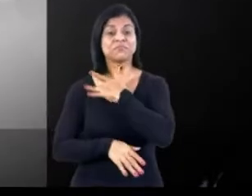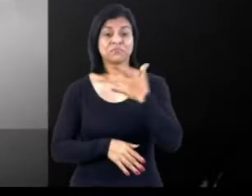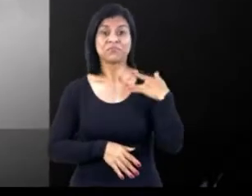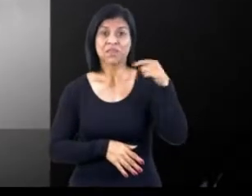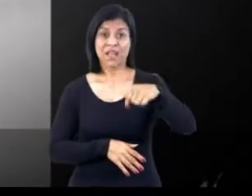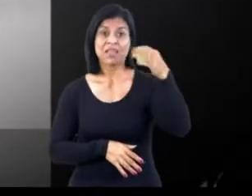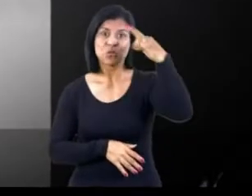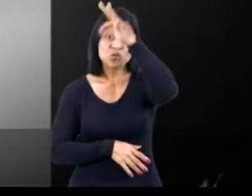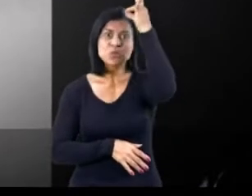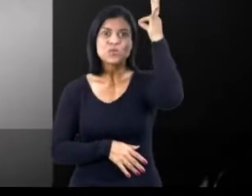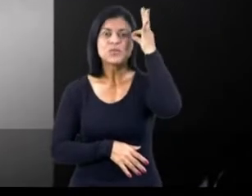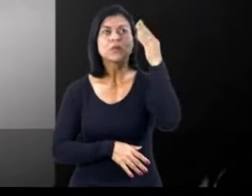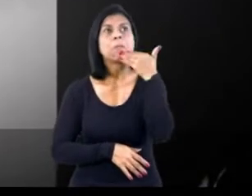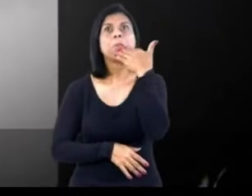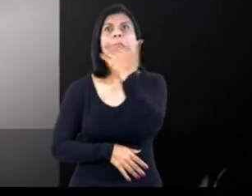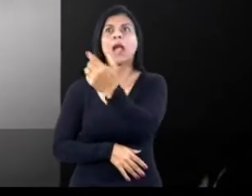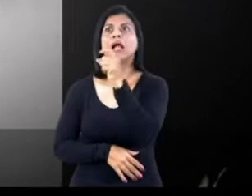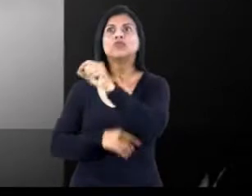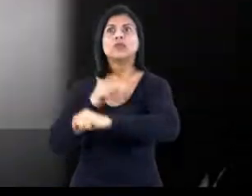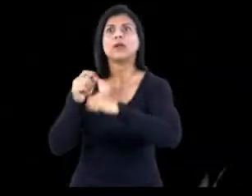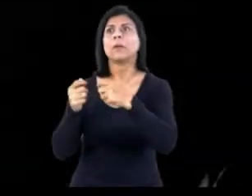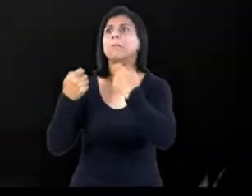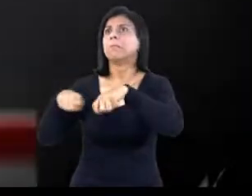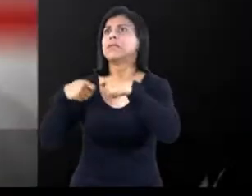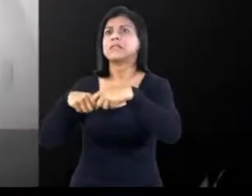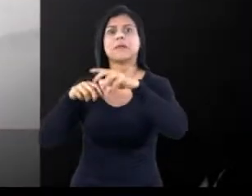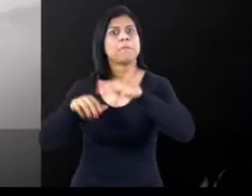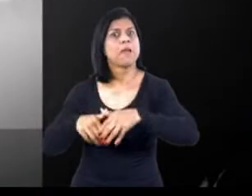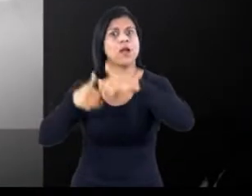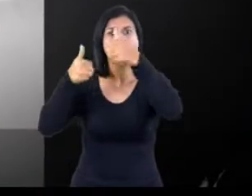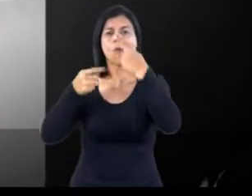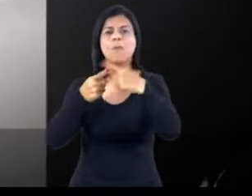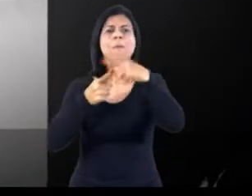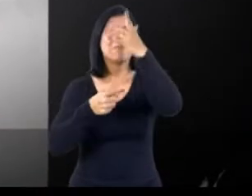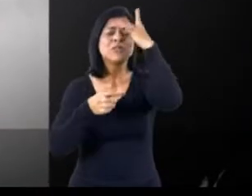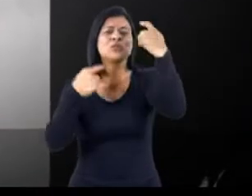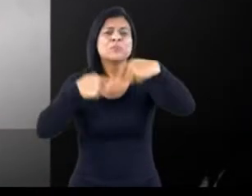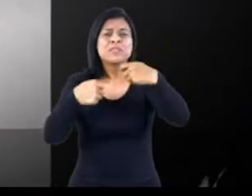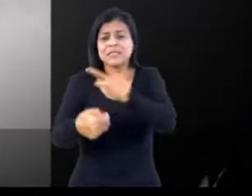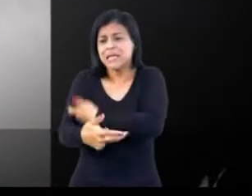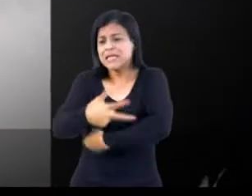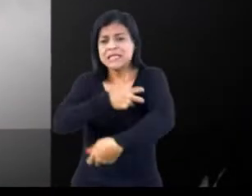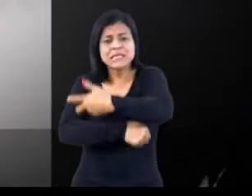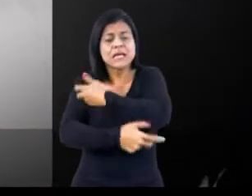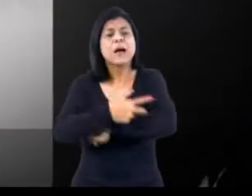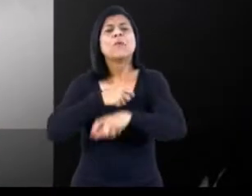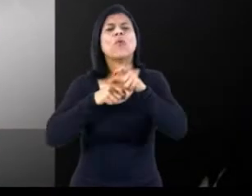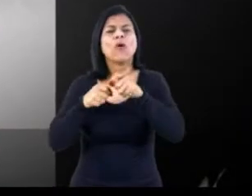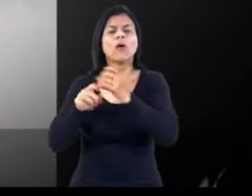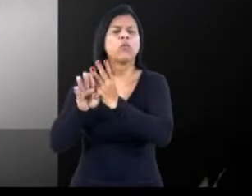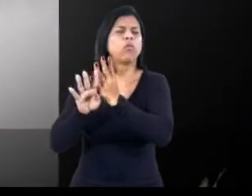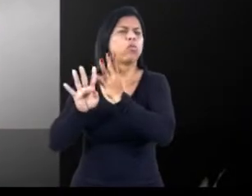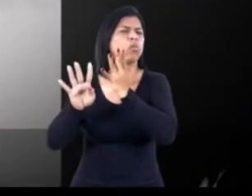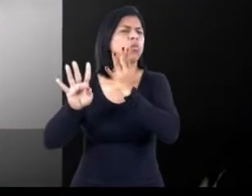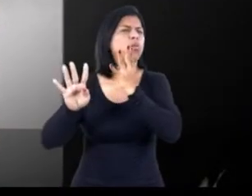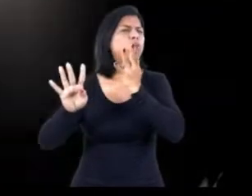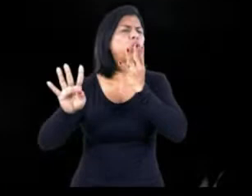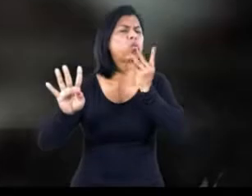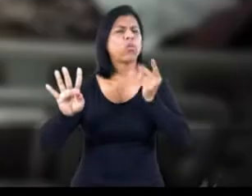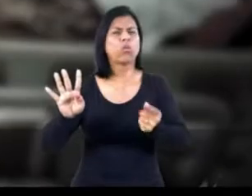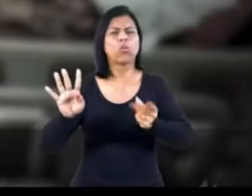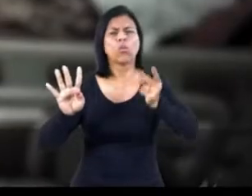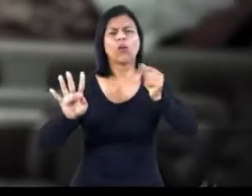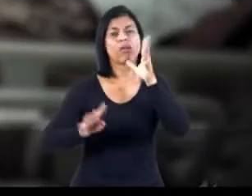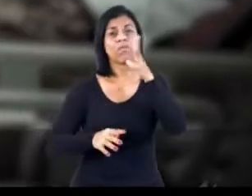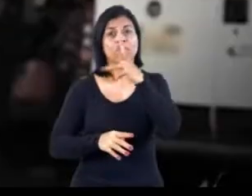saúde do Espírito Santo pede socorro. Quem precisa de exames especializados precisa esperar em filas intermináveis.